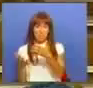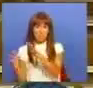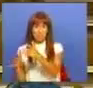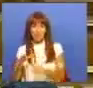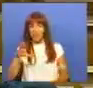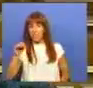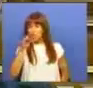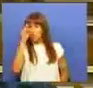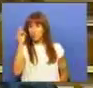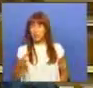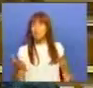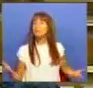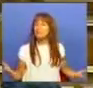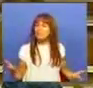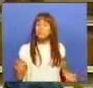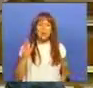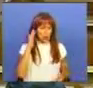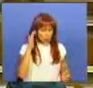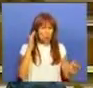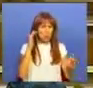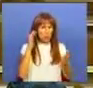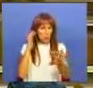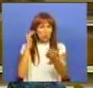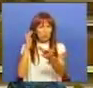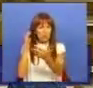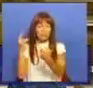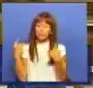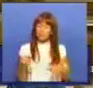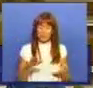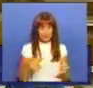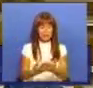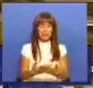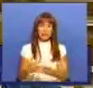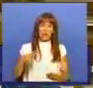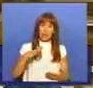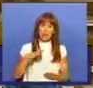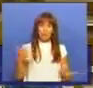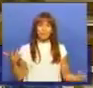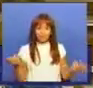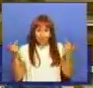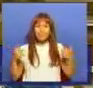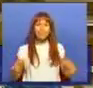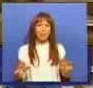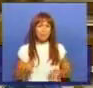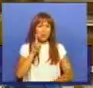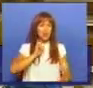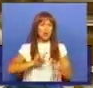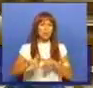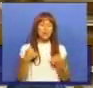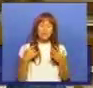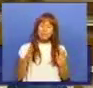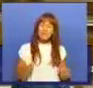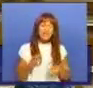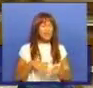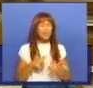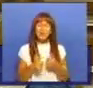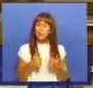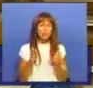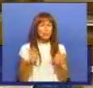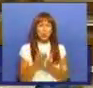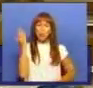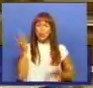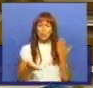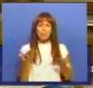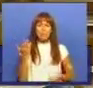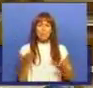aproxima dos 10%. Estes são os números com que temos que nos confrontar. Mas, Sra. Deputada, temos que fazer todo o balanço.